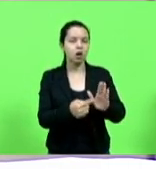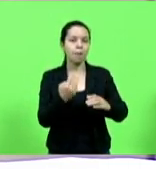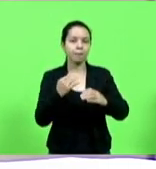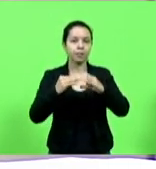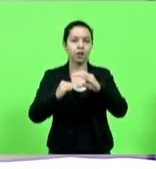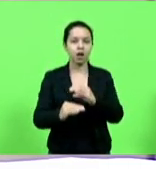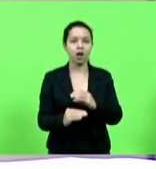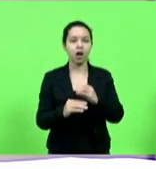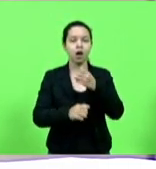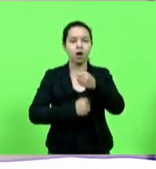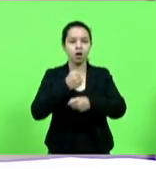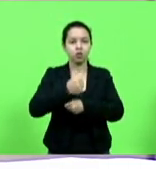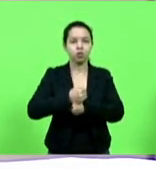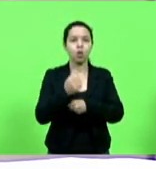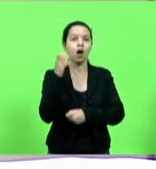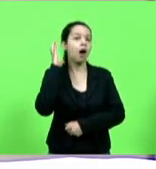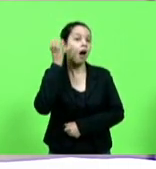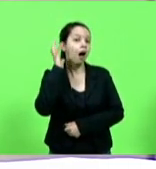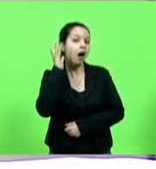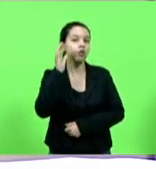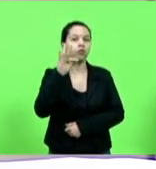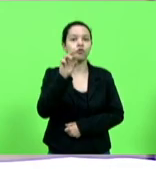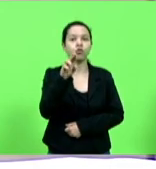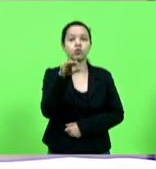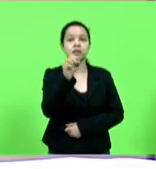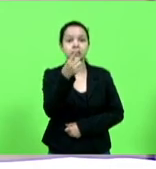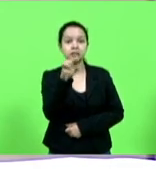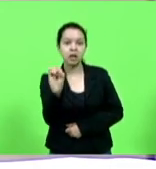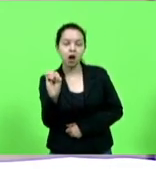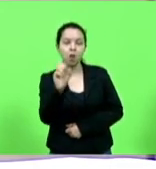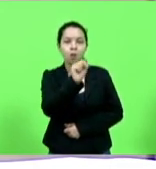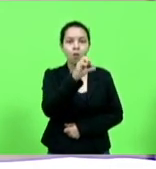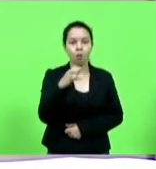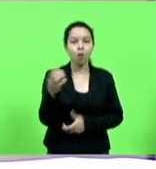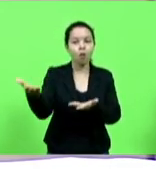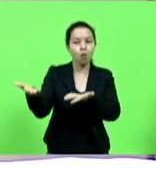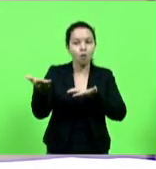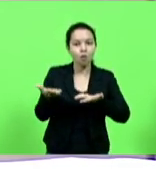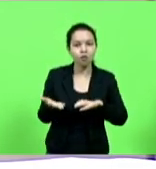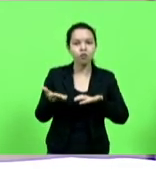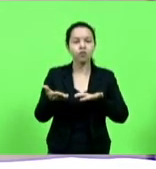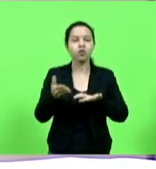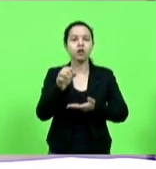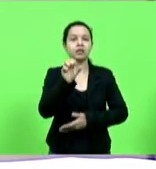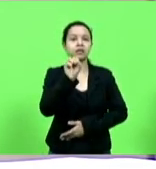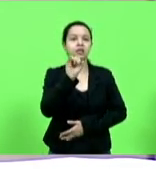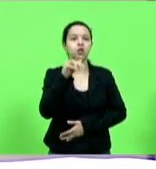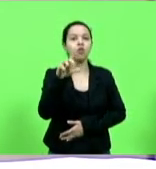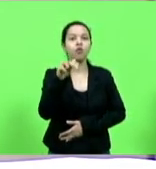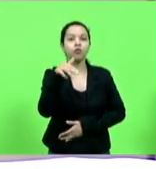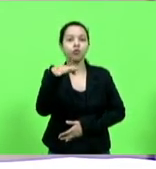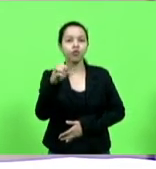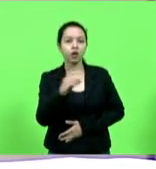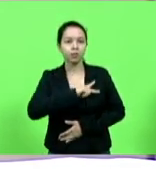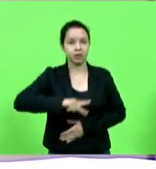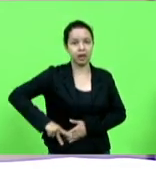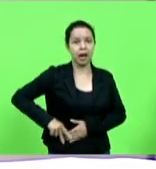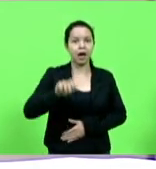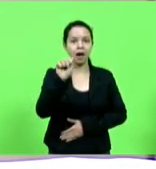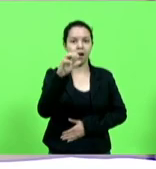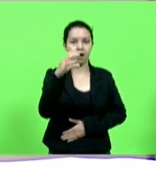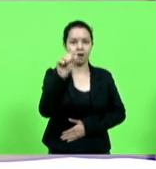da Rádio Fusão Catarinense e convido para o uso da palavra o senhor Silvano Silva presidente da Caerte